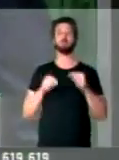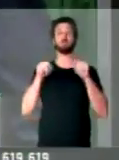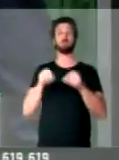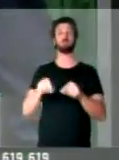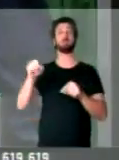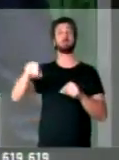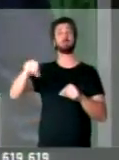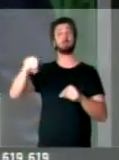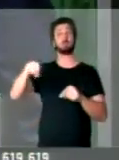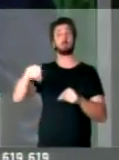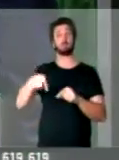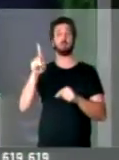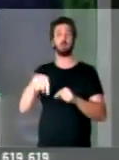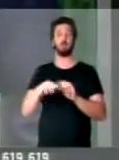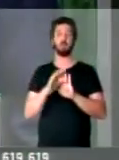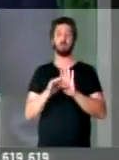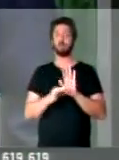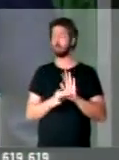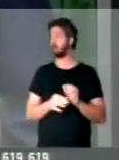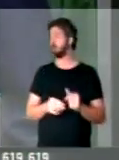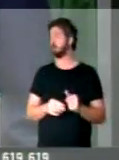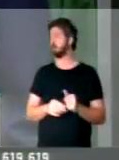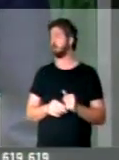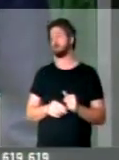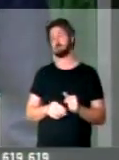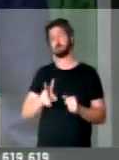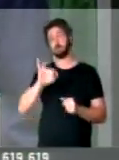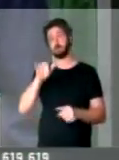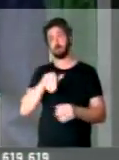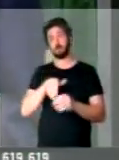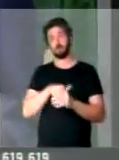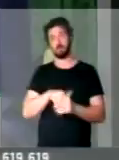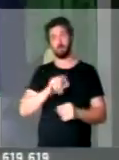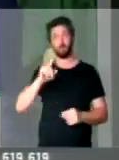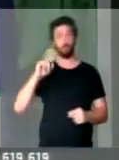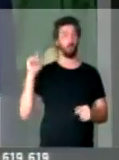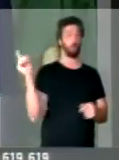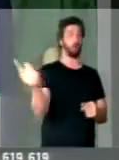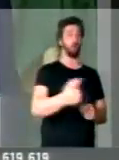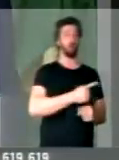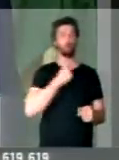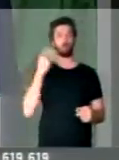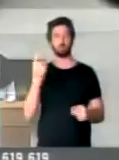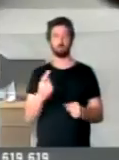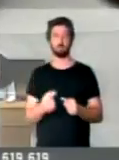sim, é um texto que será votado por todos nós.